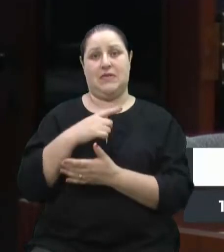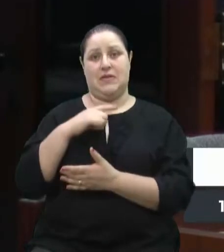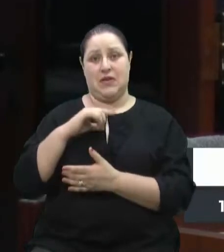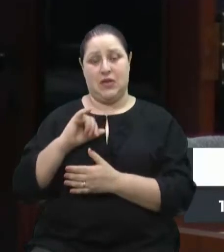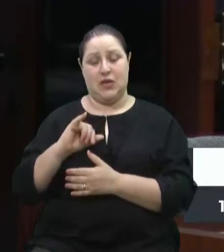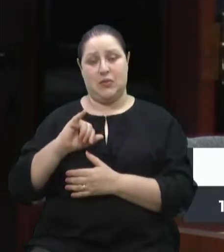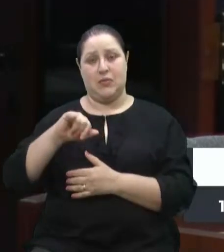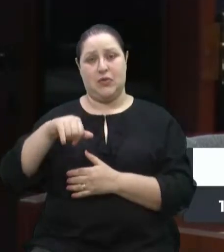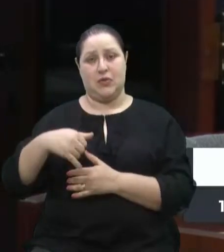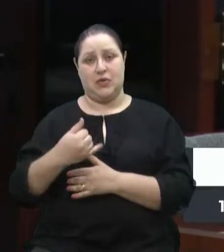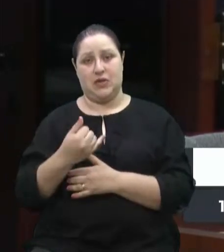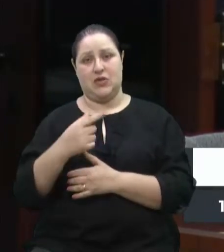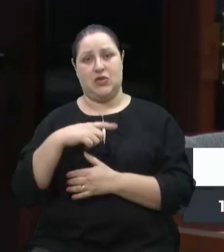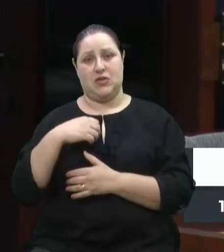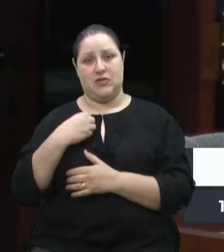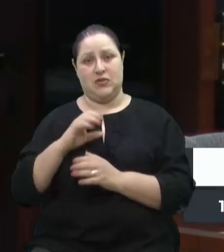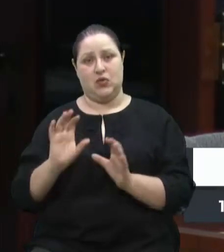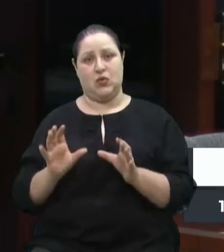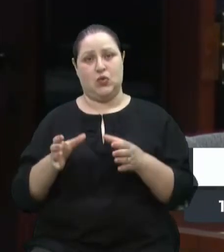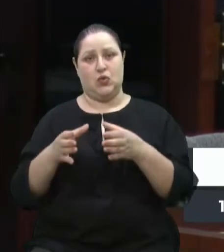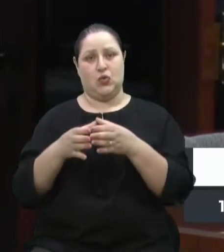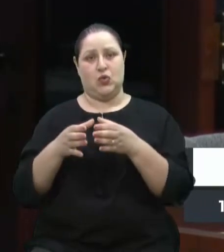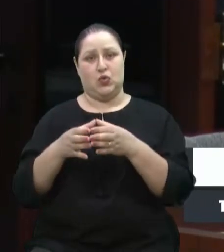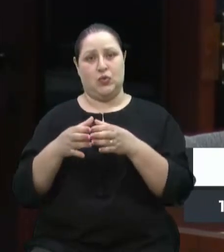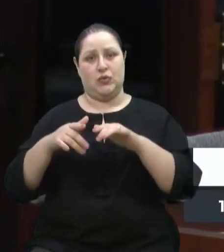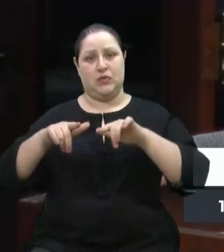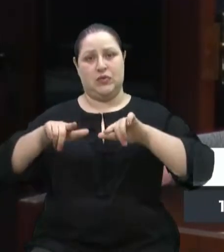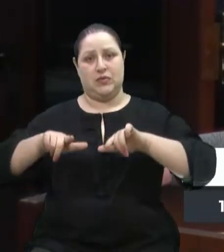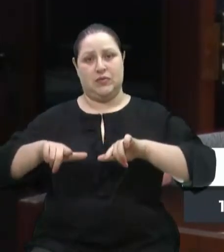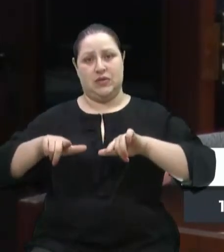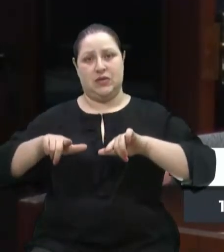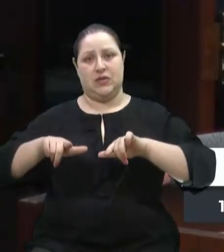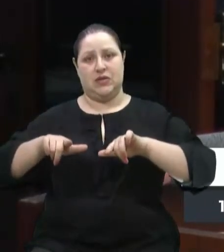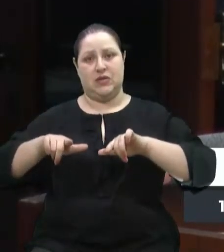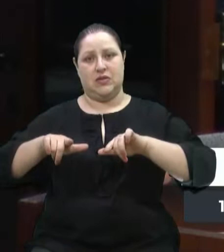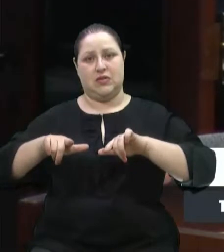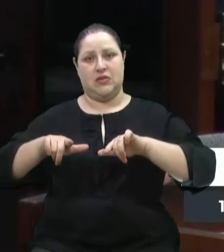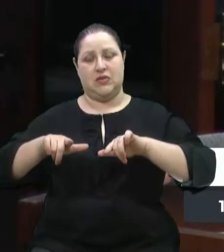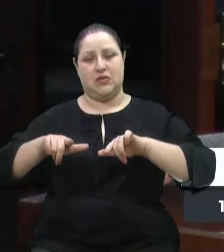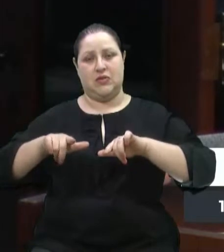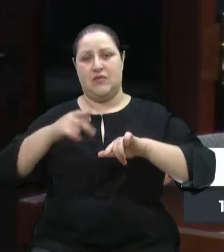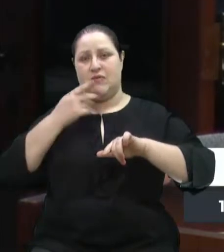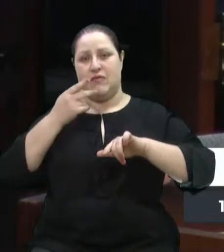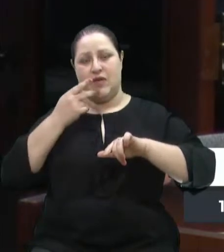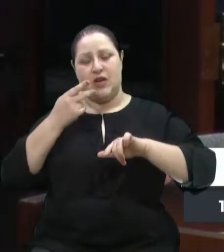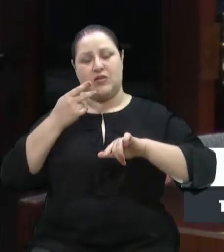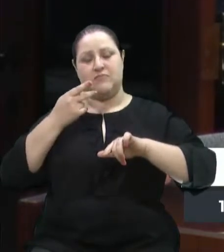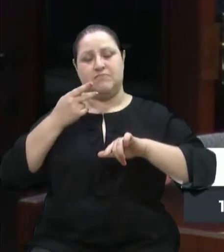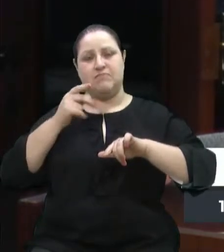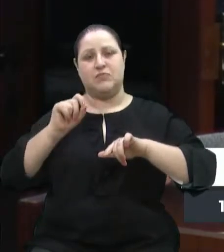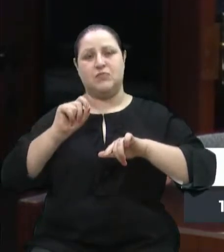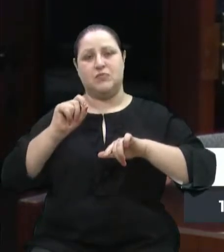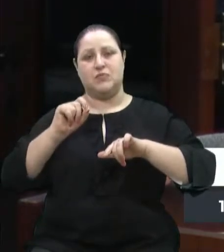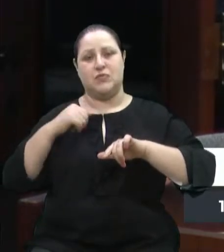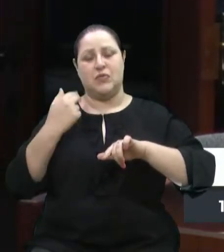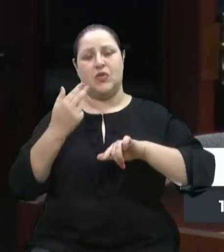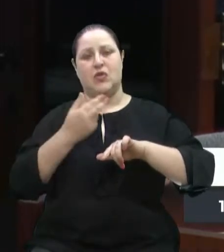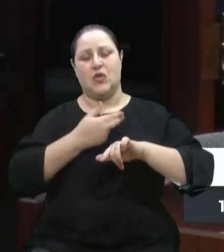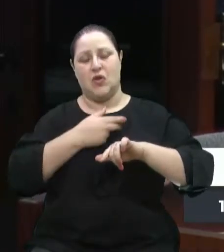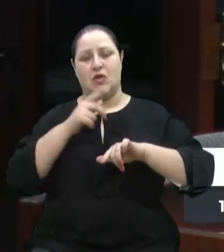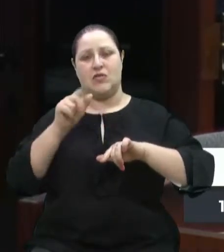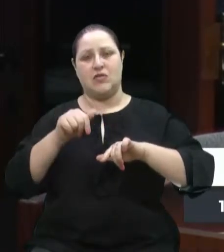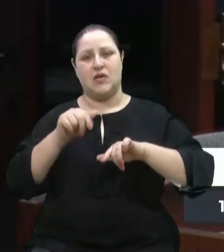coletivo e em um espaço que reafirma que não, que somos pessoas